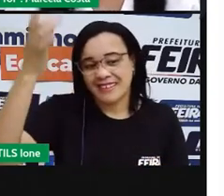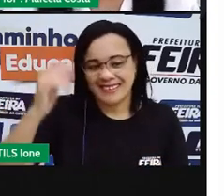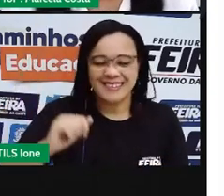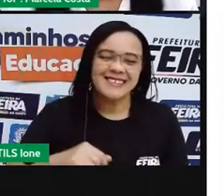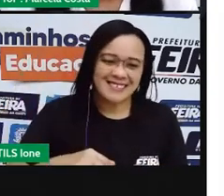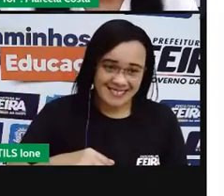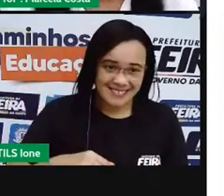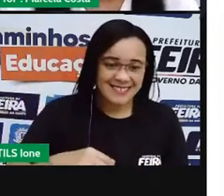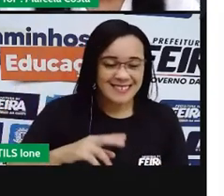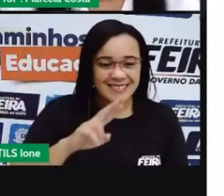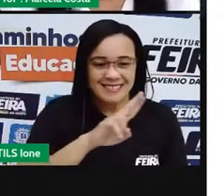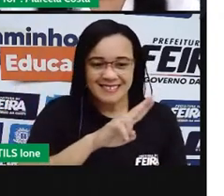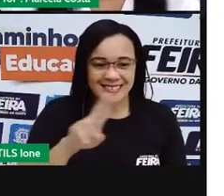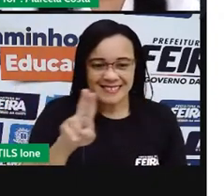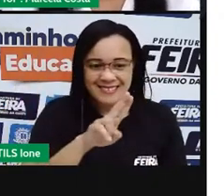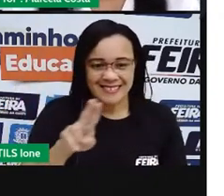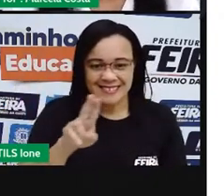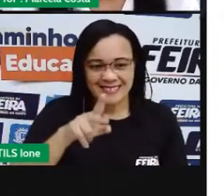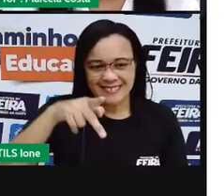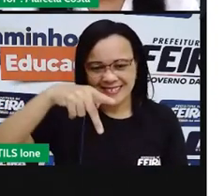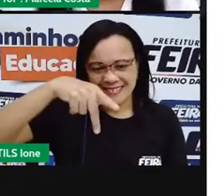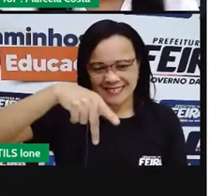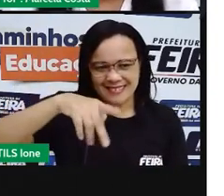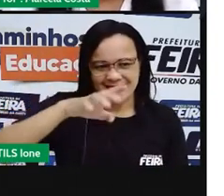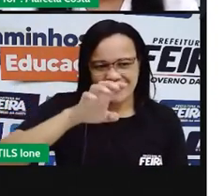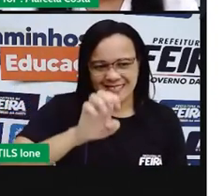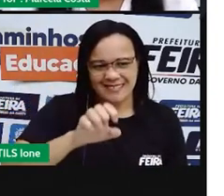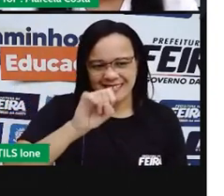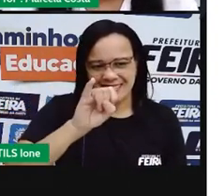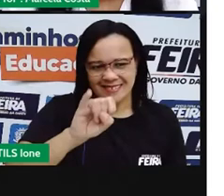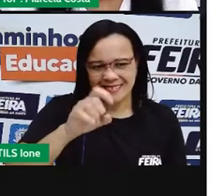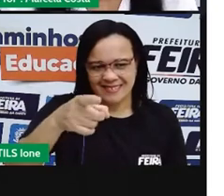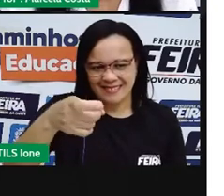Eu estou falando do... Peixe.